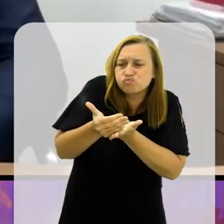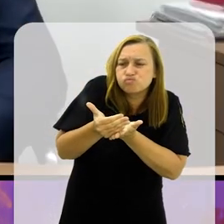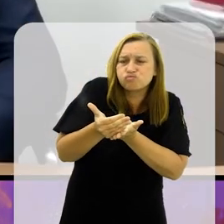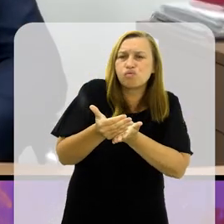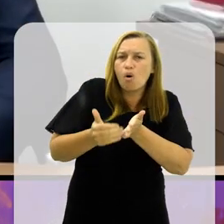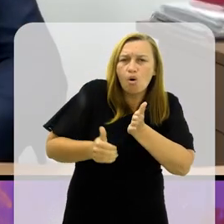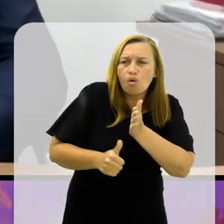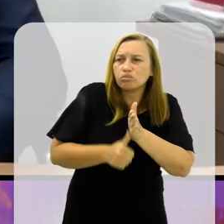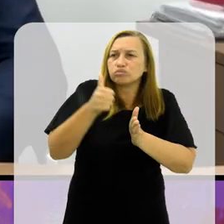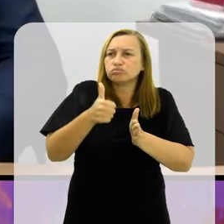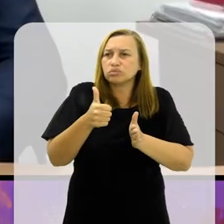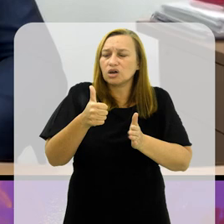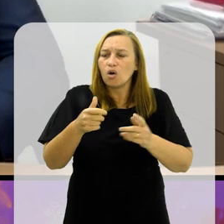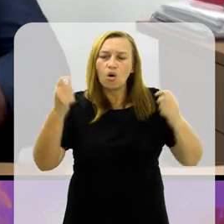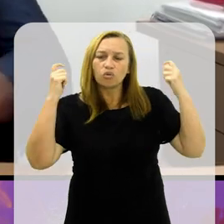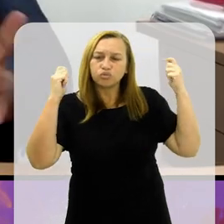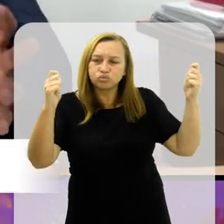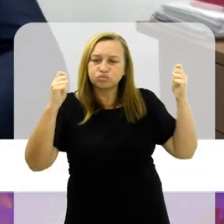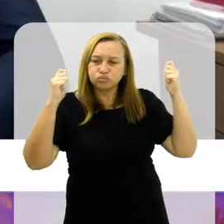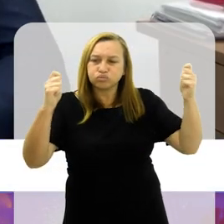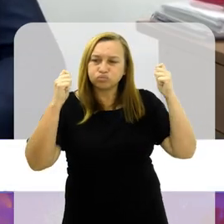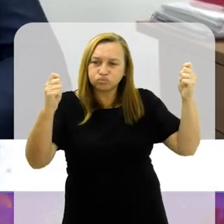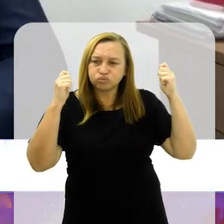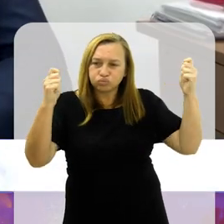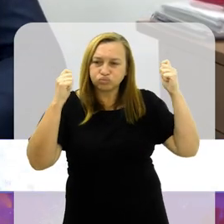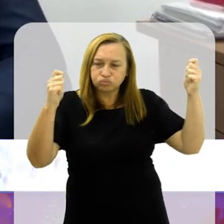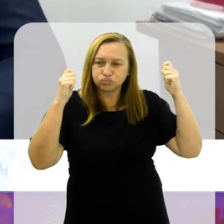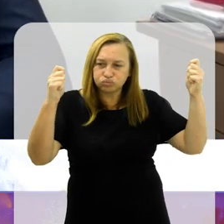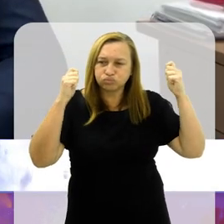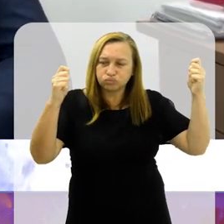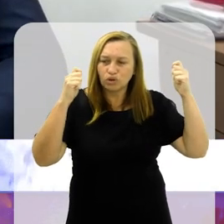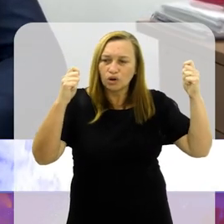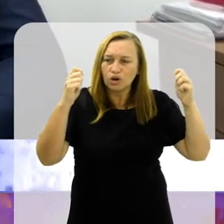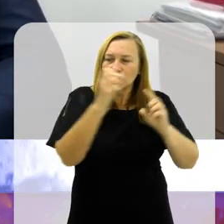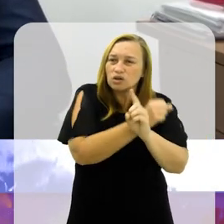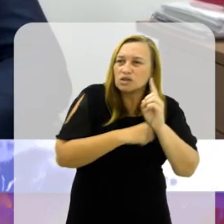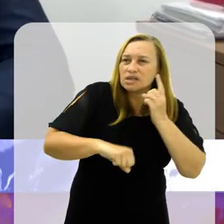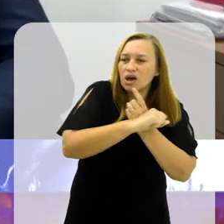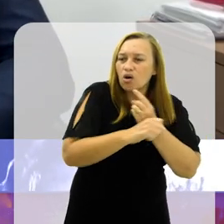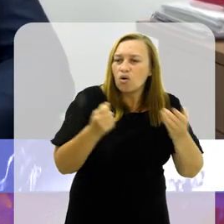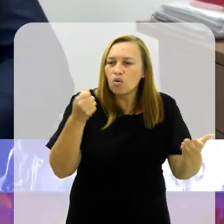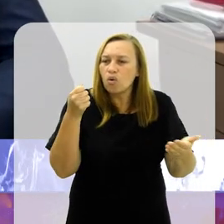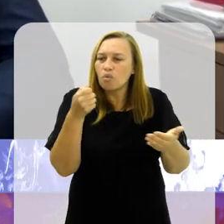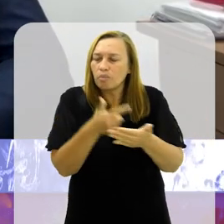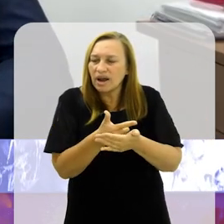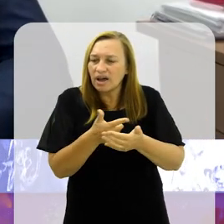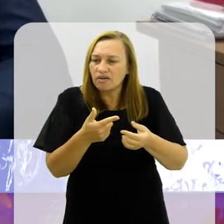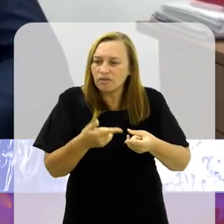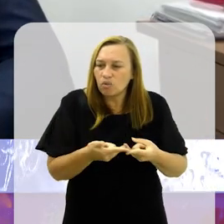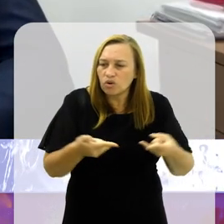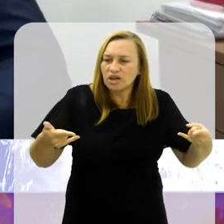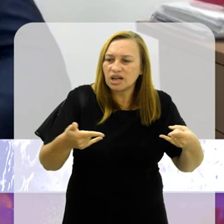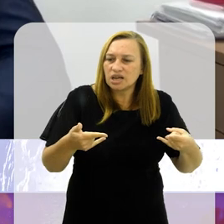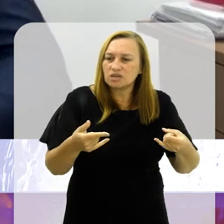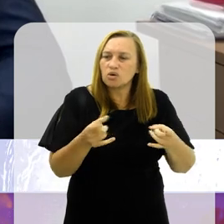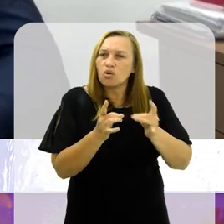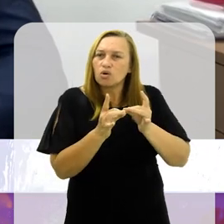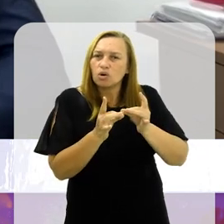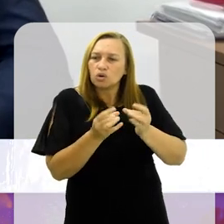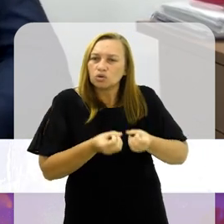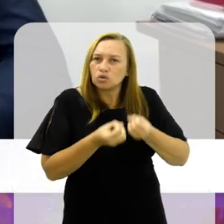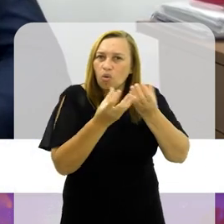em fazer o torcedor social, que quando comprava o ingresso, podia doar uma cesta